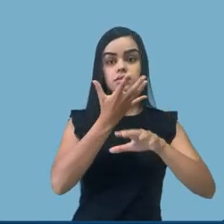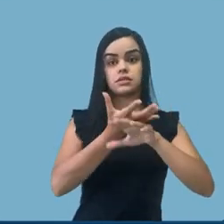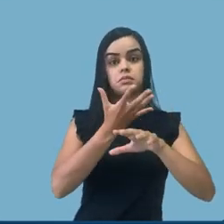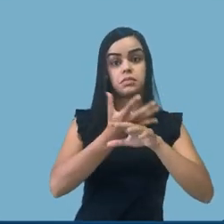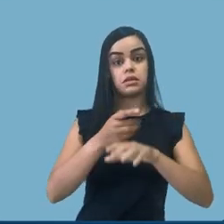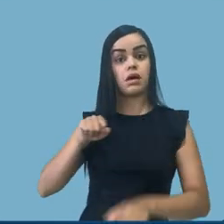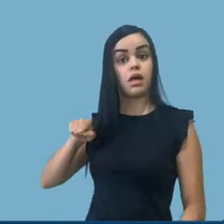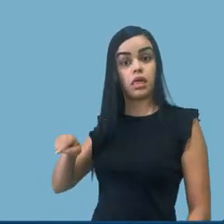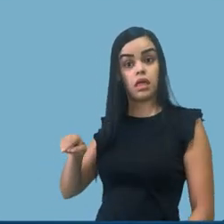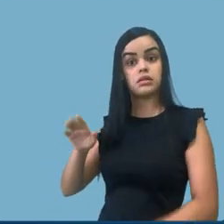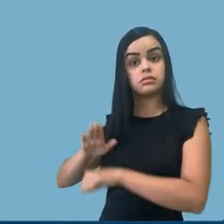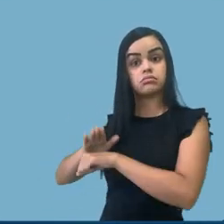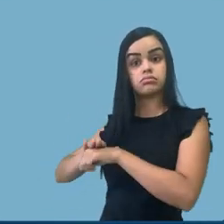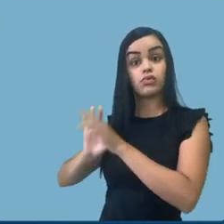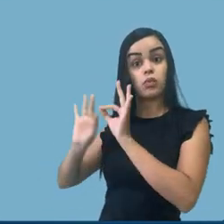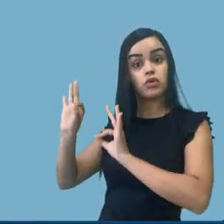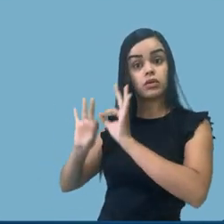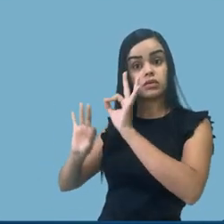colegiado,